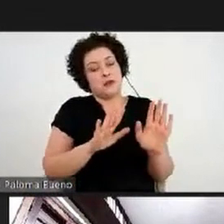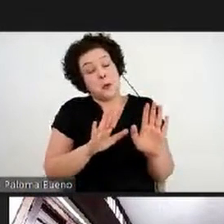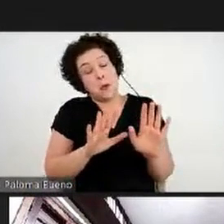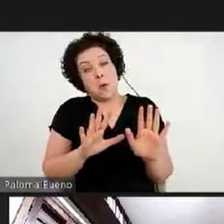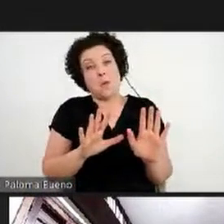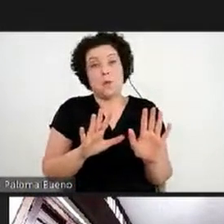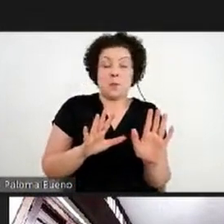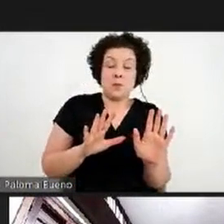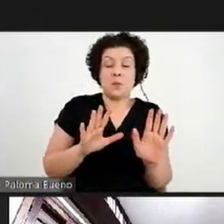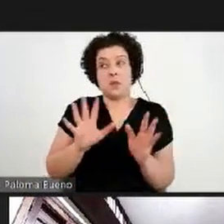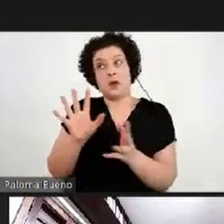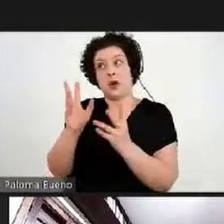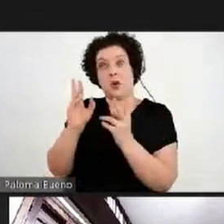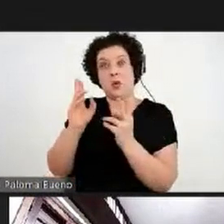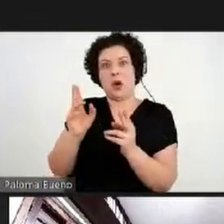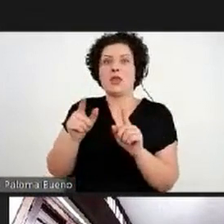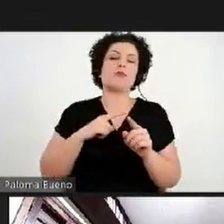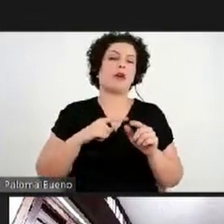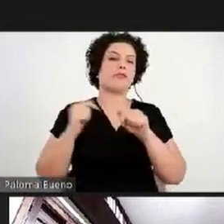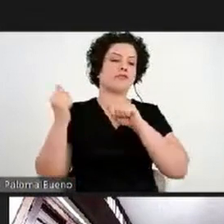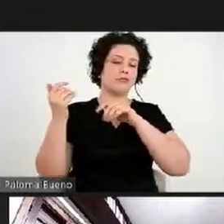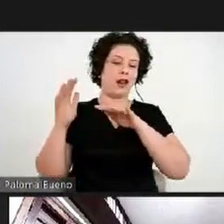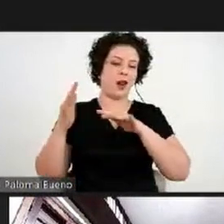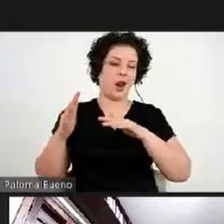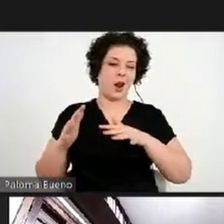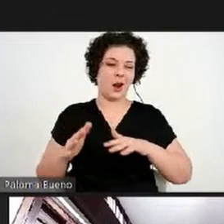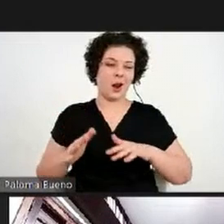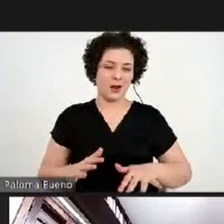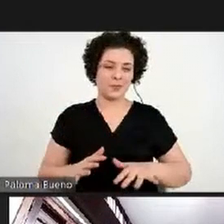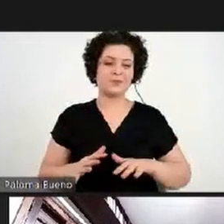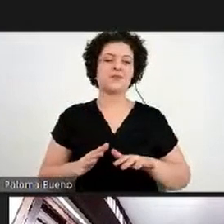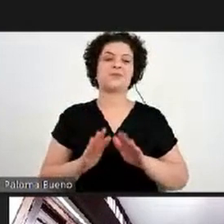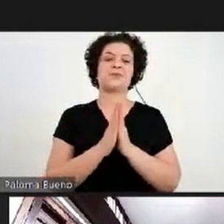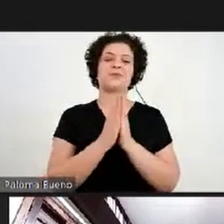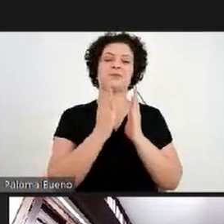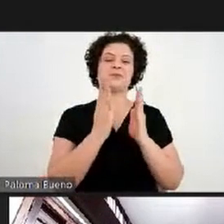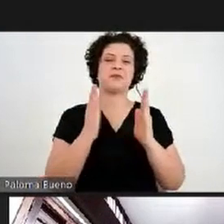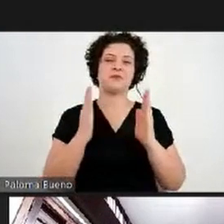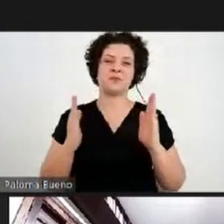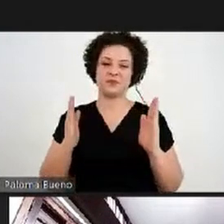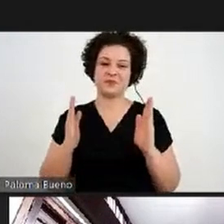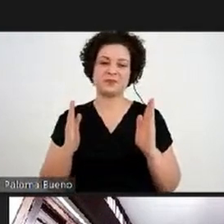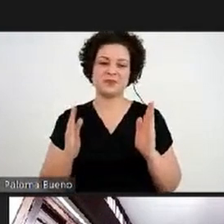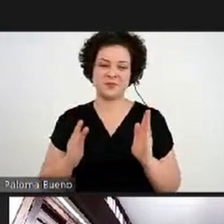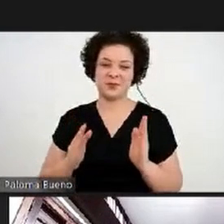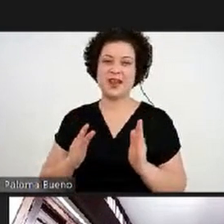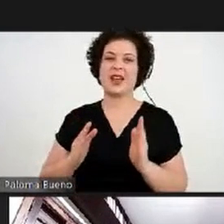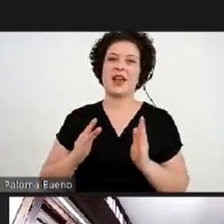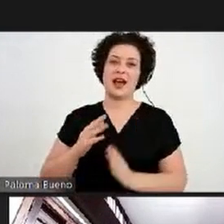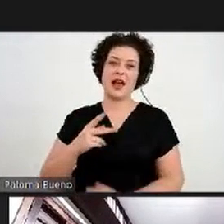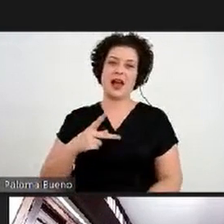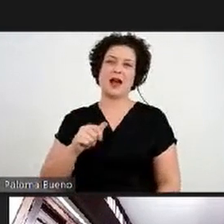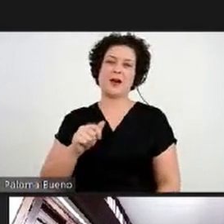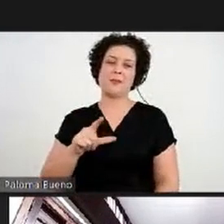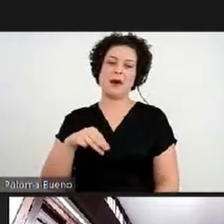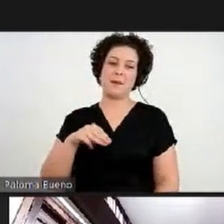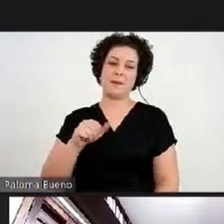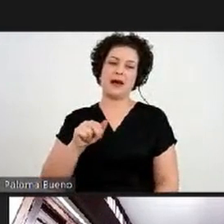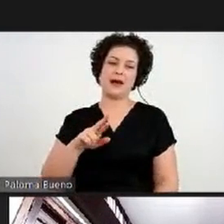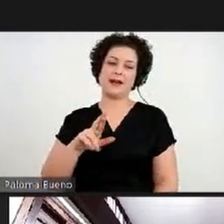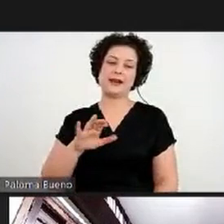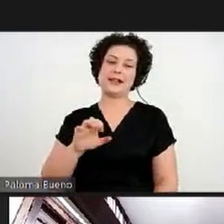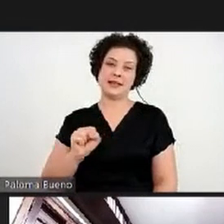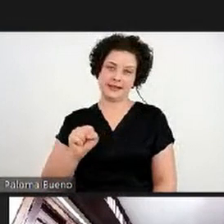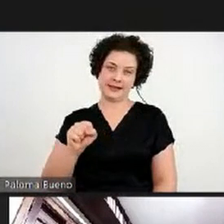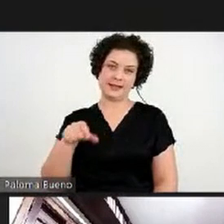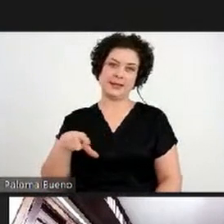ficção, a gente tem o desmonte da Biblioteca dos Palmares, né? Que